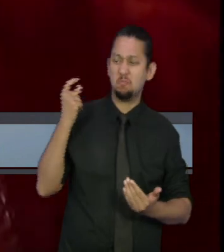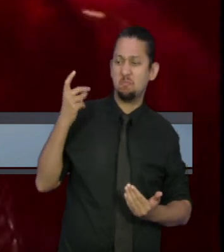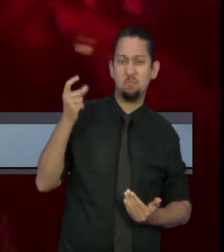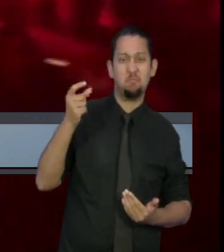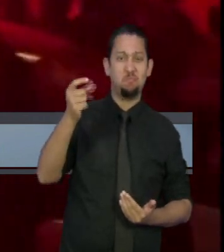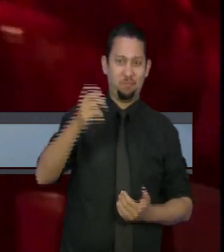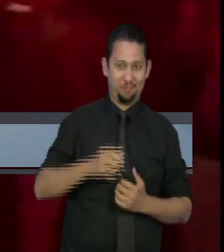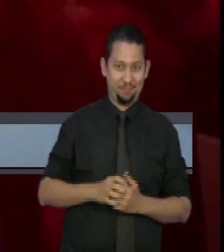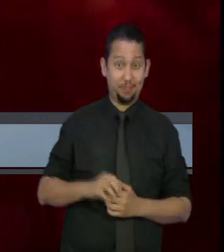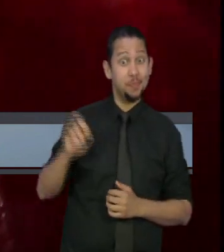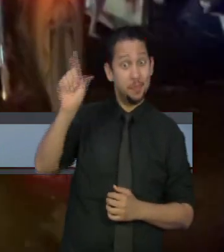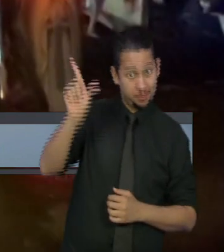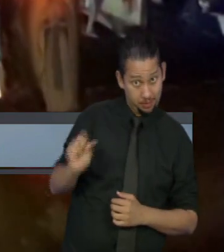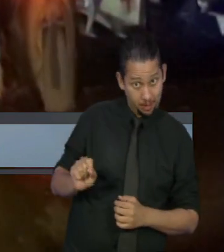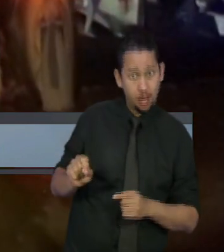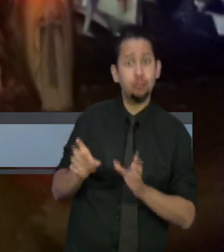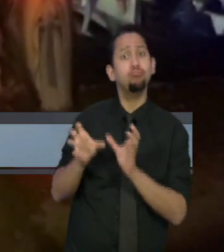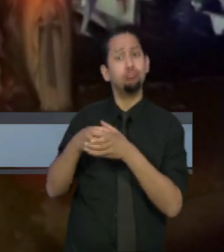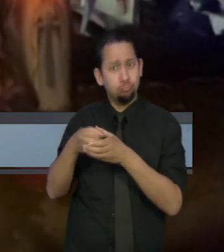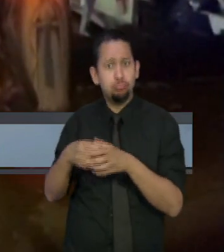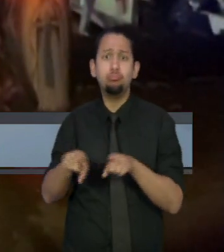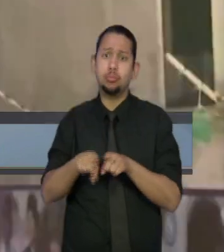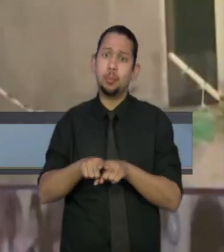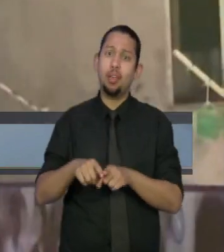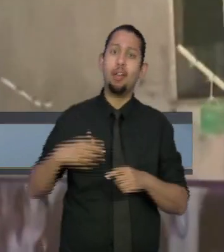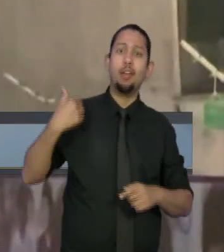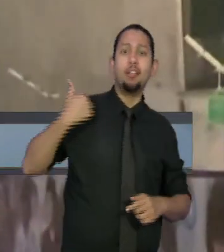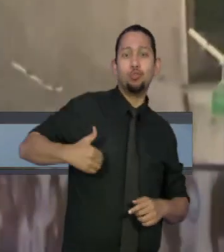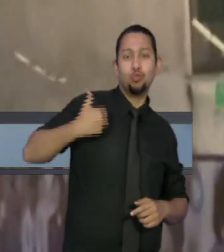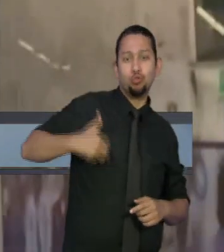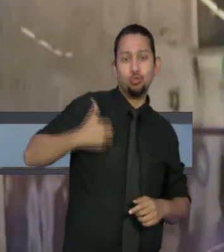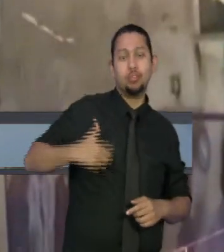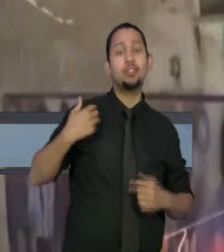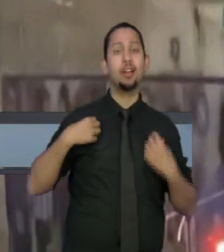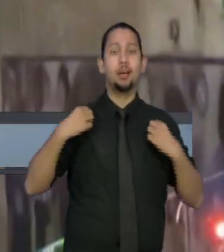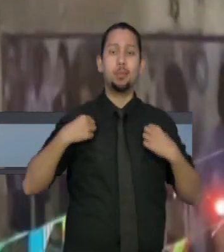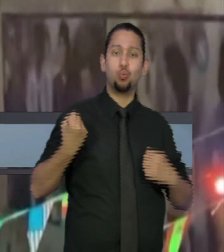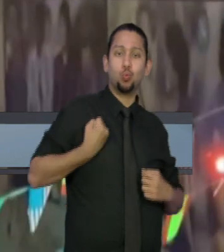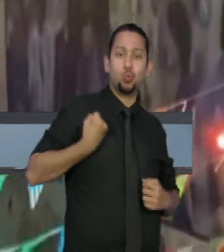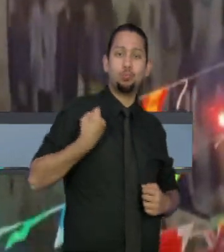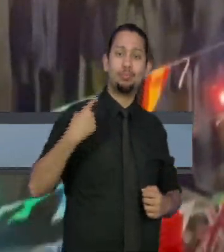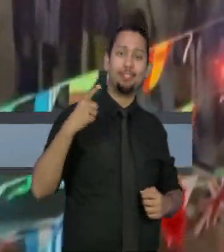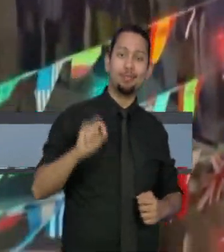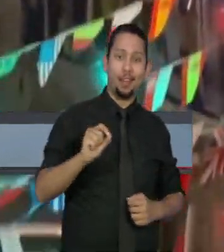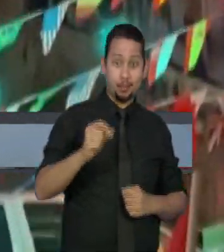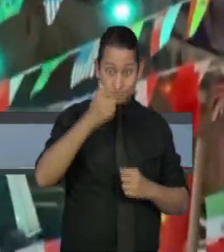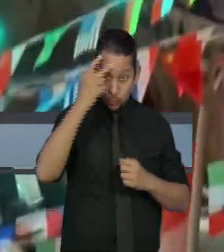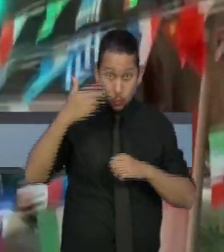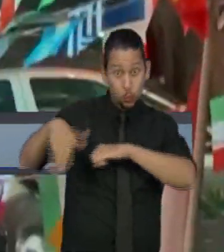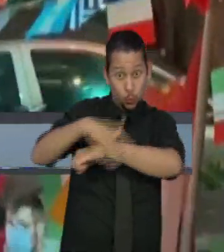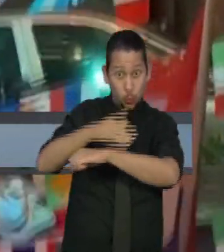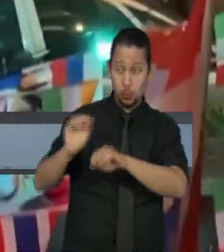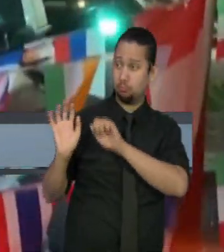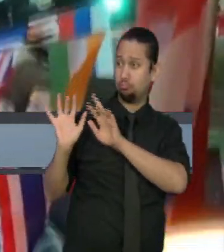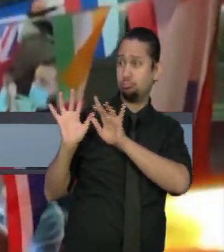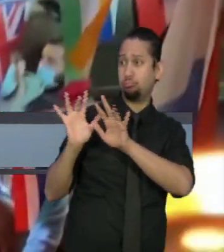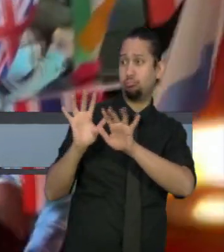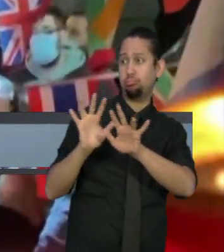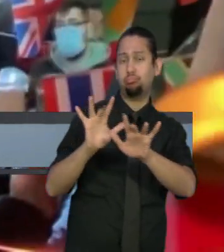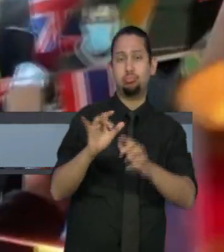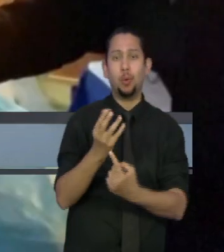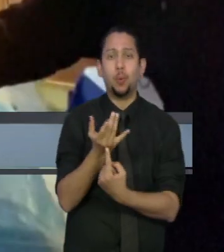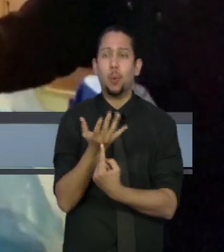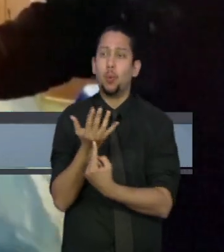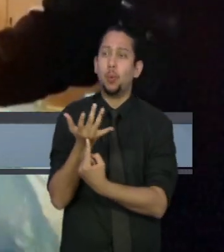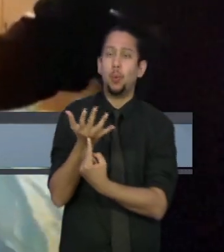Itália, também manifestou admiração pelo camisa 10 argentino. Milhares de pessoas saíram às ruas e acenderam velas e iluminaram a cidade italiana com